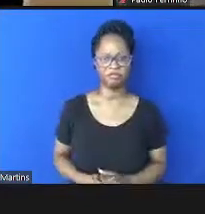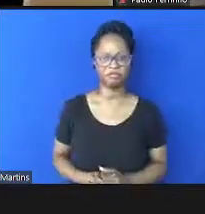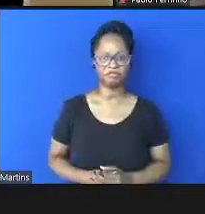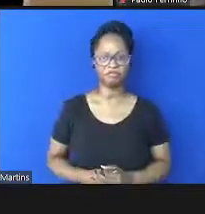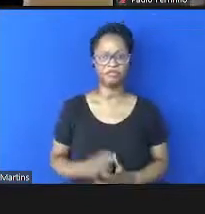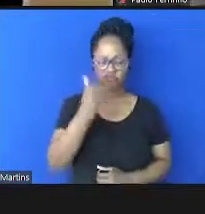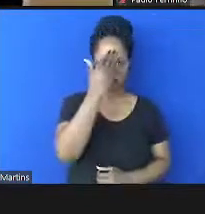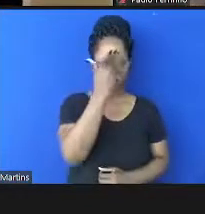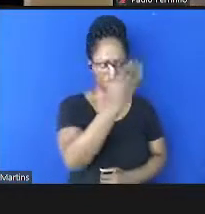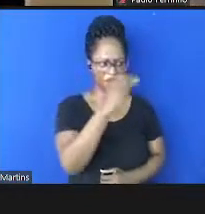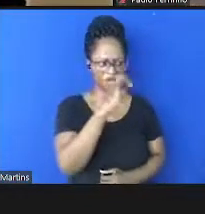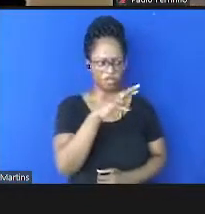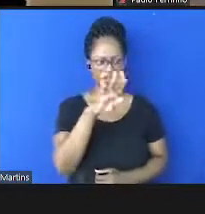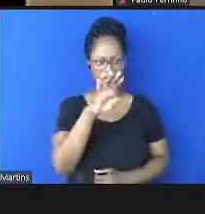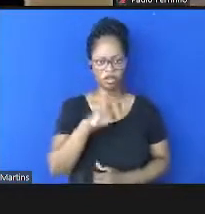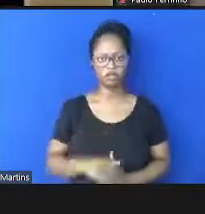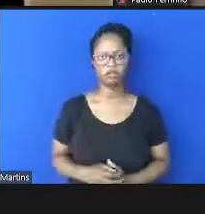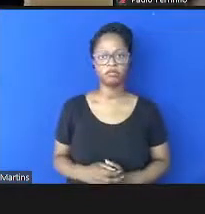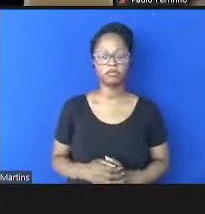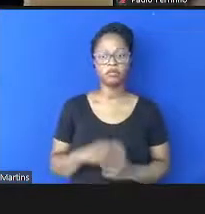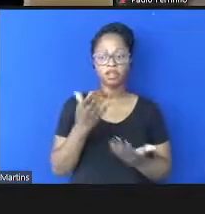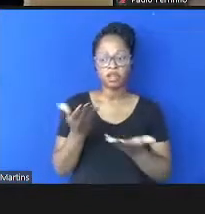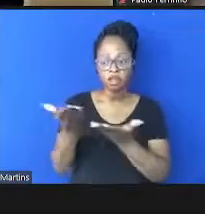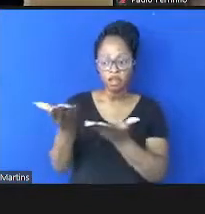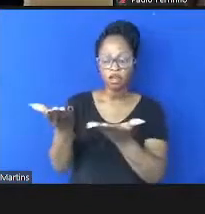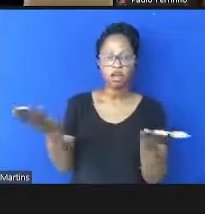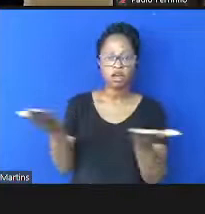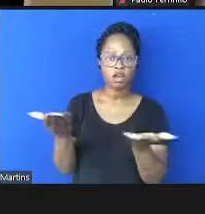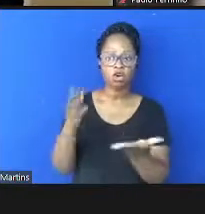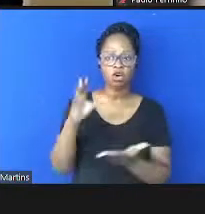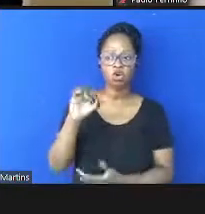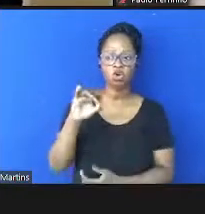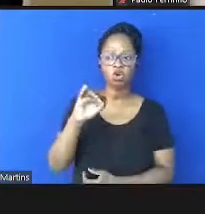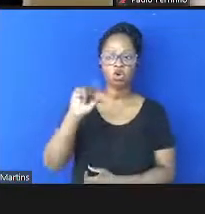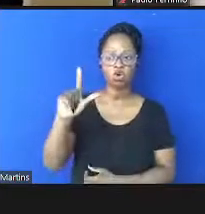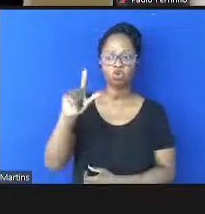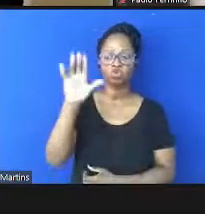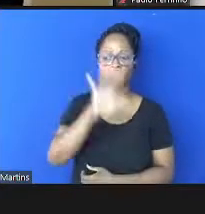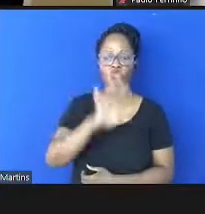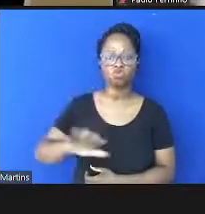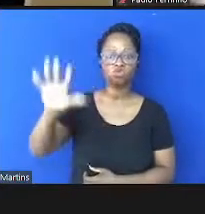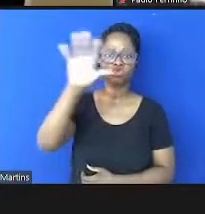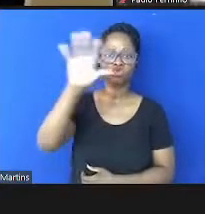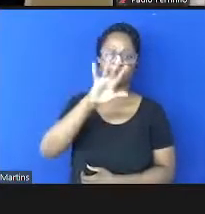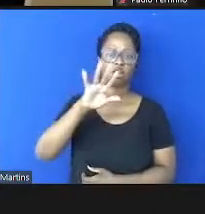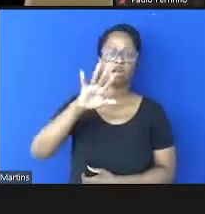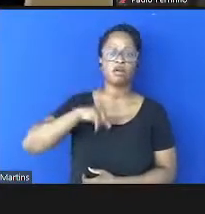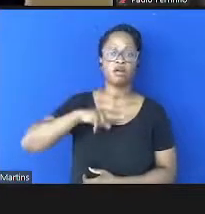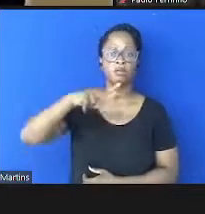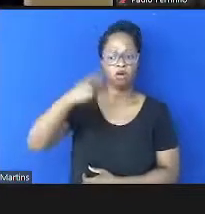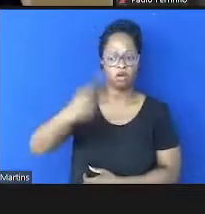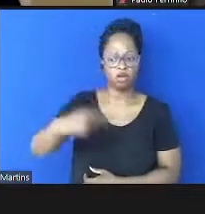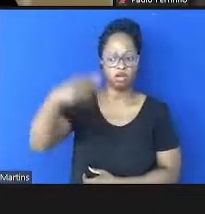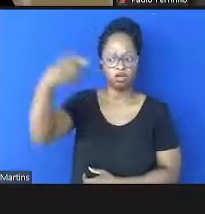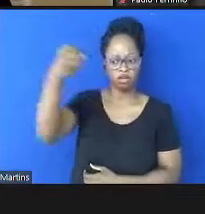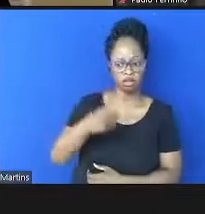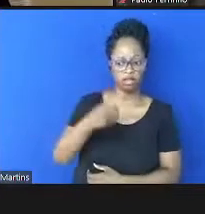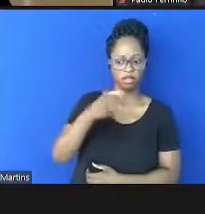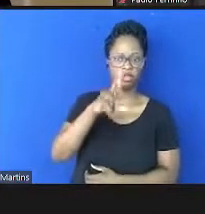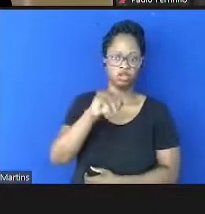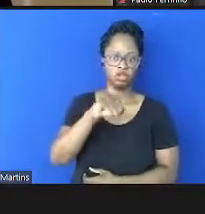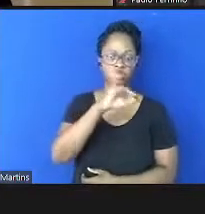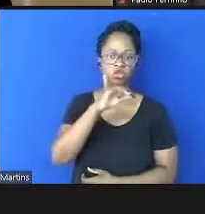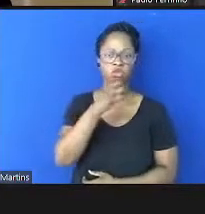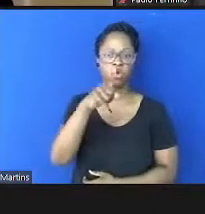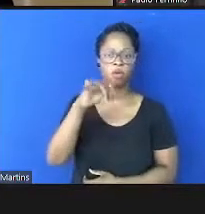Obrigada, Cristiane. Com a palavra, então, o cônsul-geral, adjunto de Portugal, no Rio de Janeiro, João Marco de Deus.